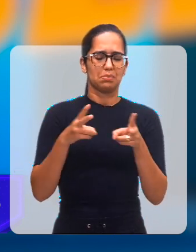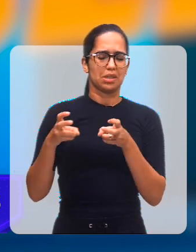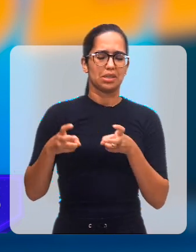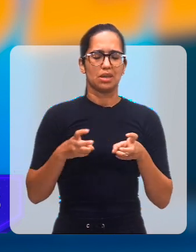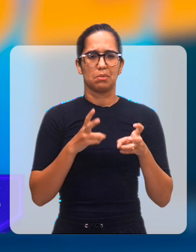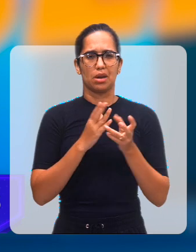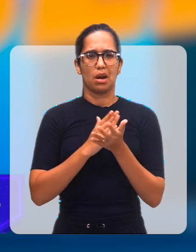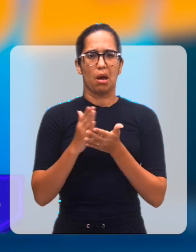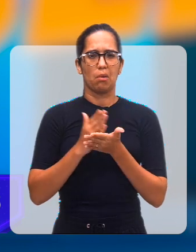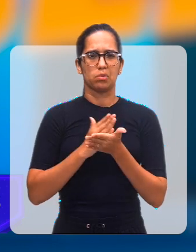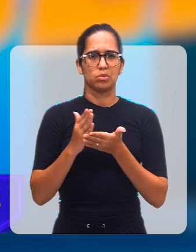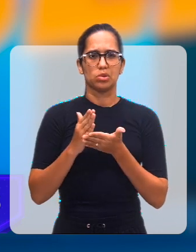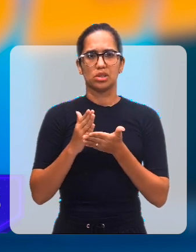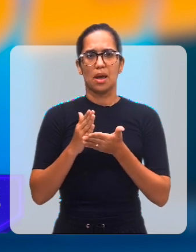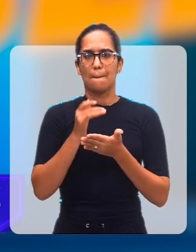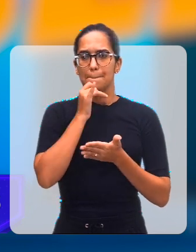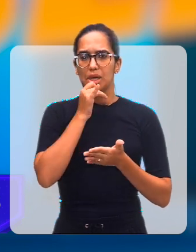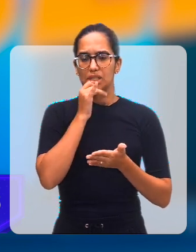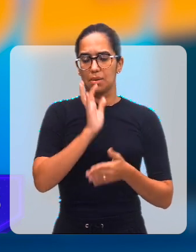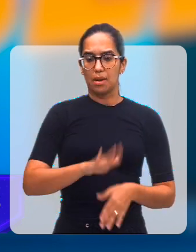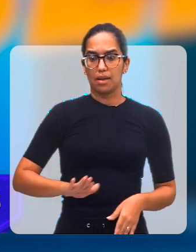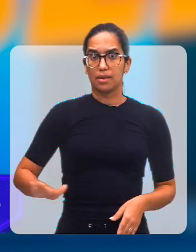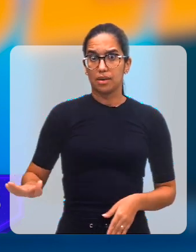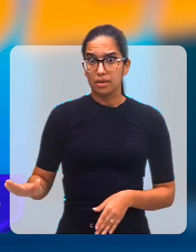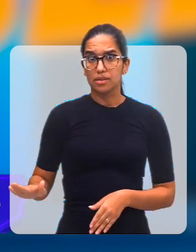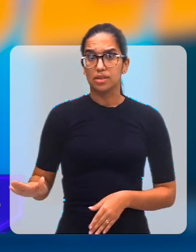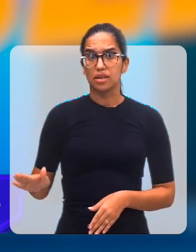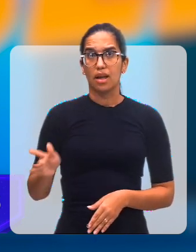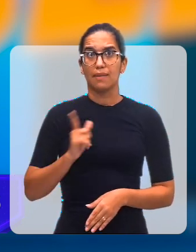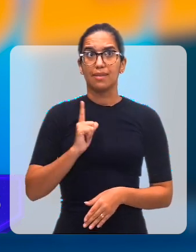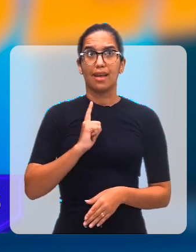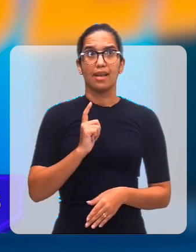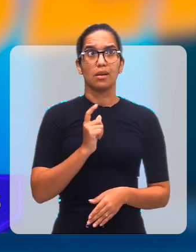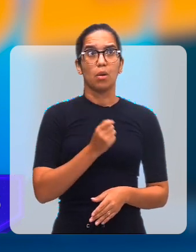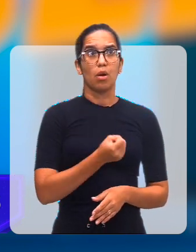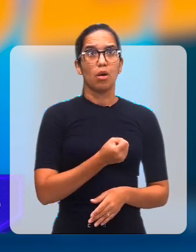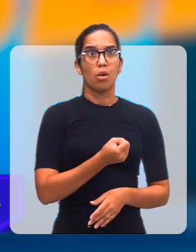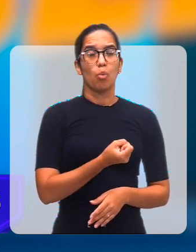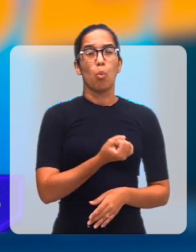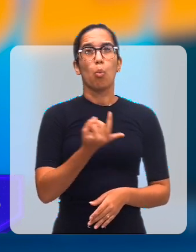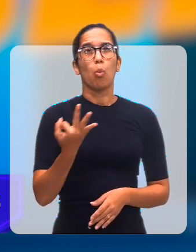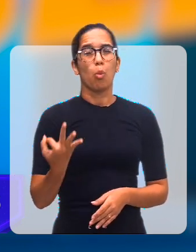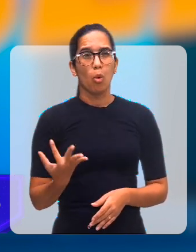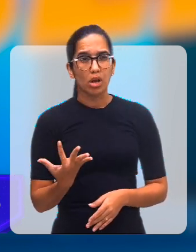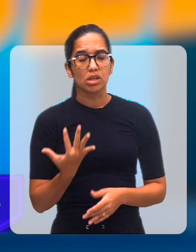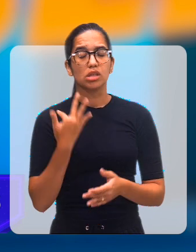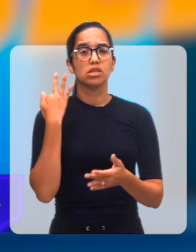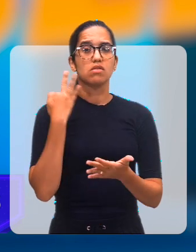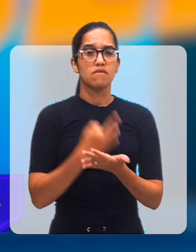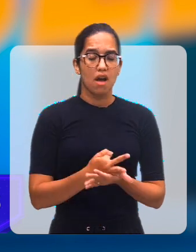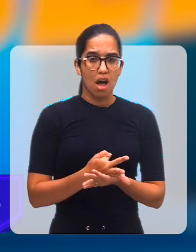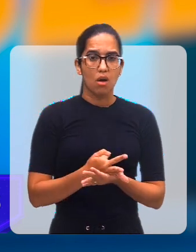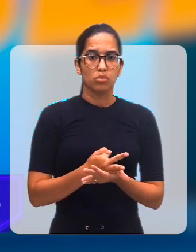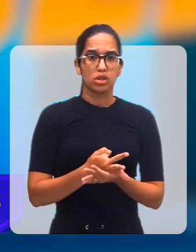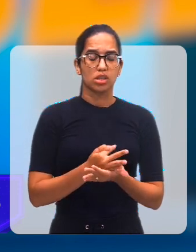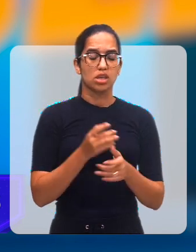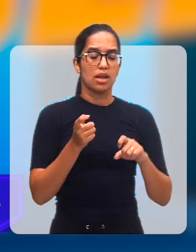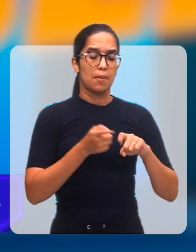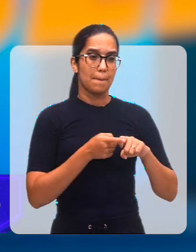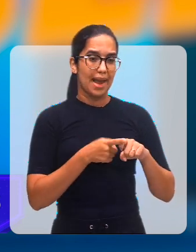situações que às vezes é colocada, essa criança está aqui com tantas faltas na terapia,